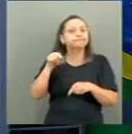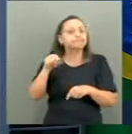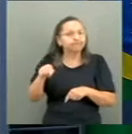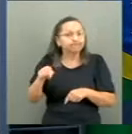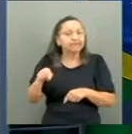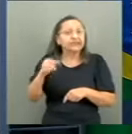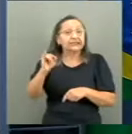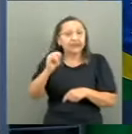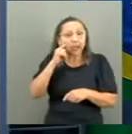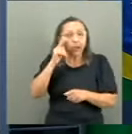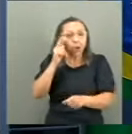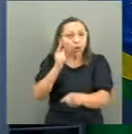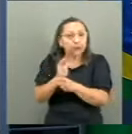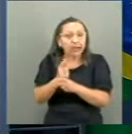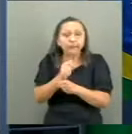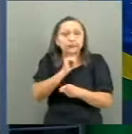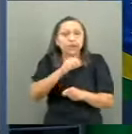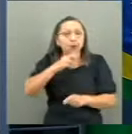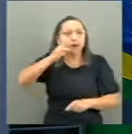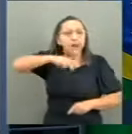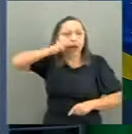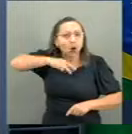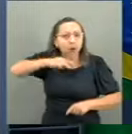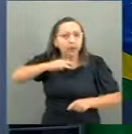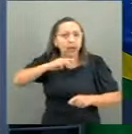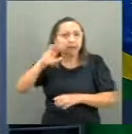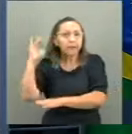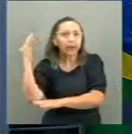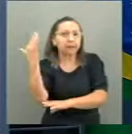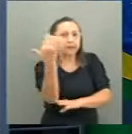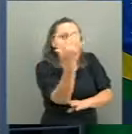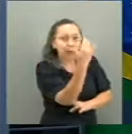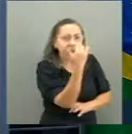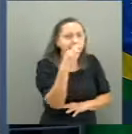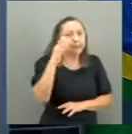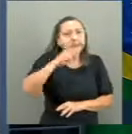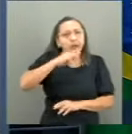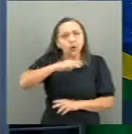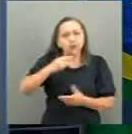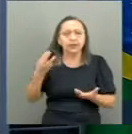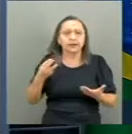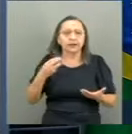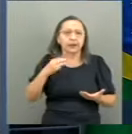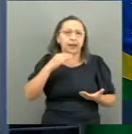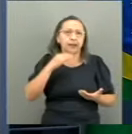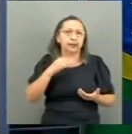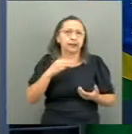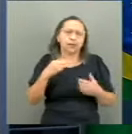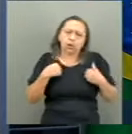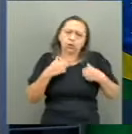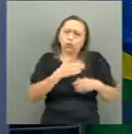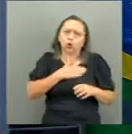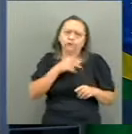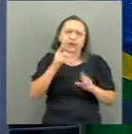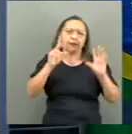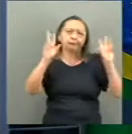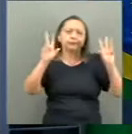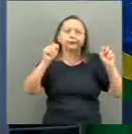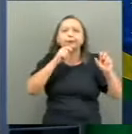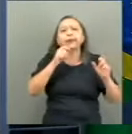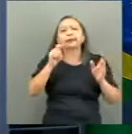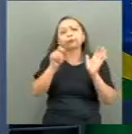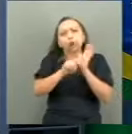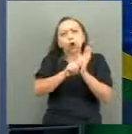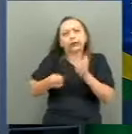encontrar maconha, por exemplo, plantação desses, que eu não gosto nem de falar, Tráfico e drogas,